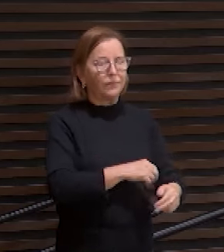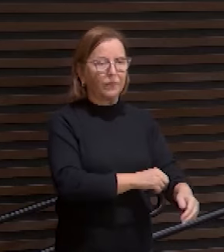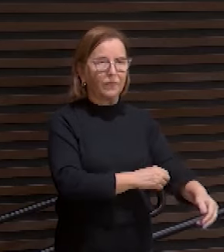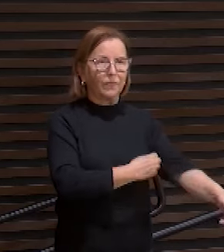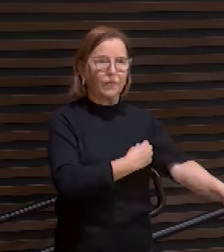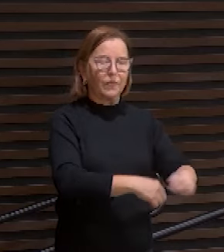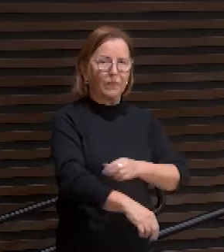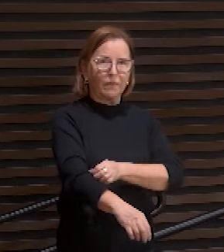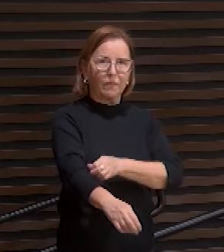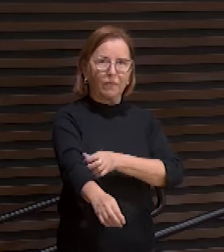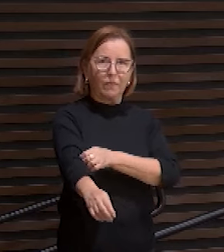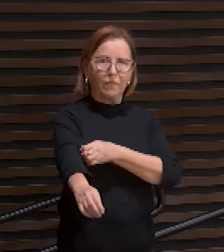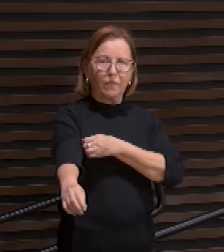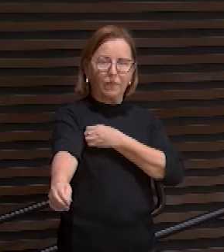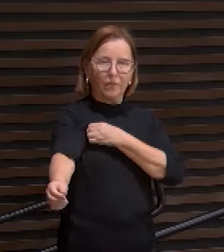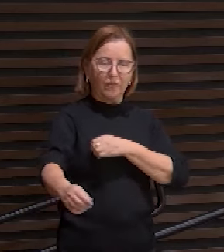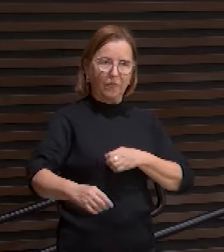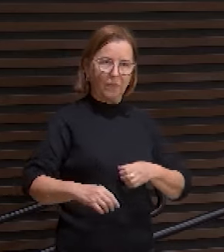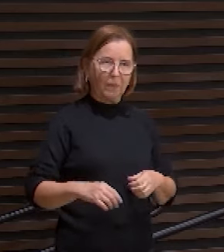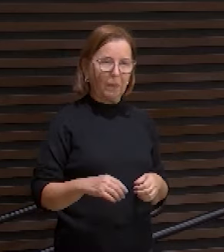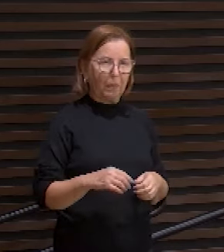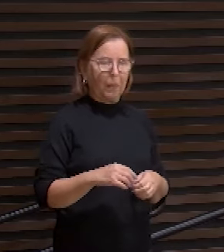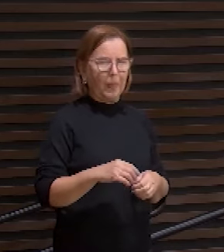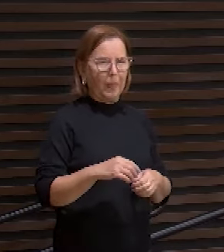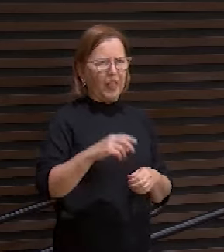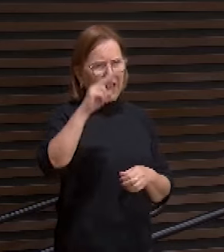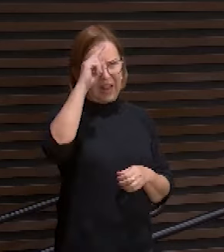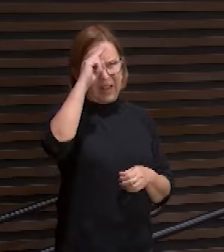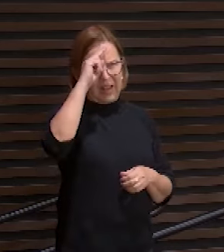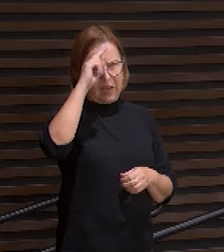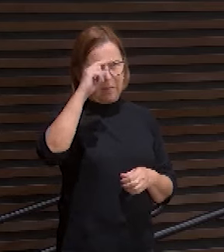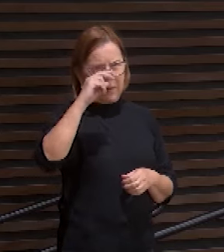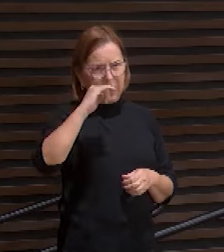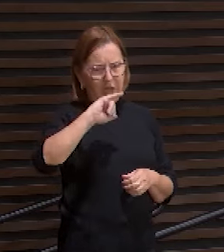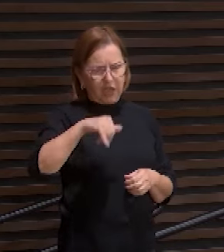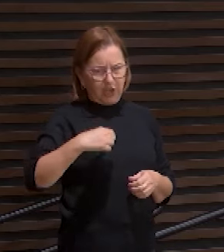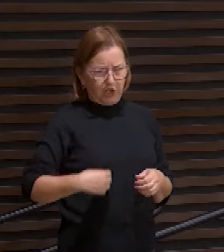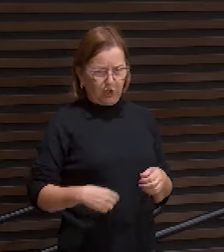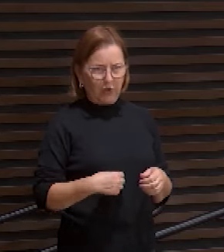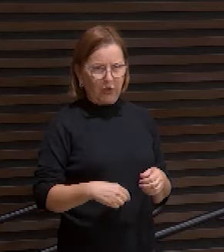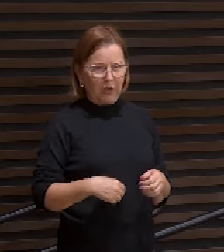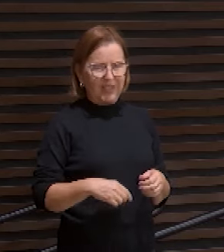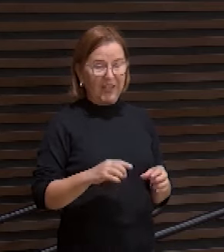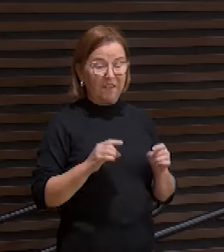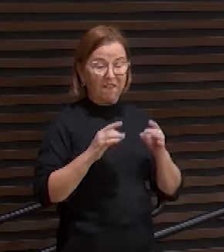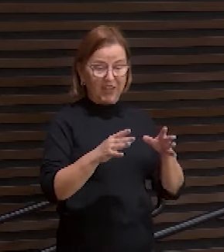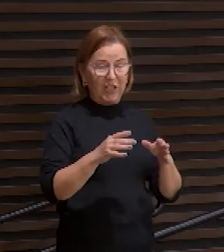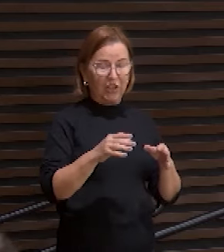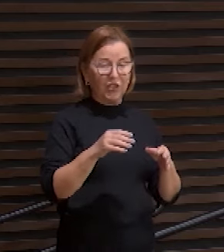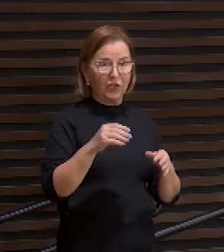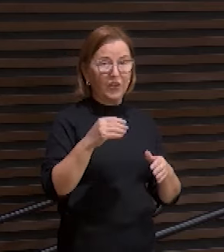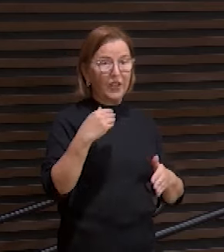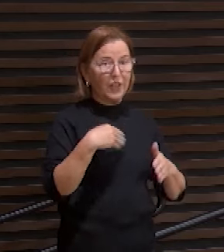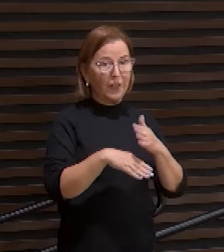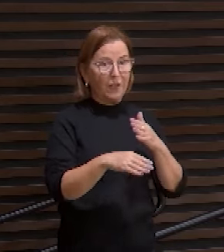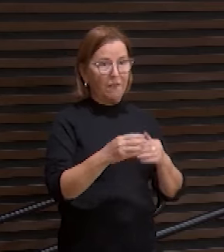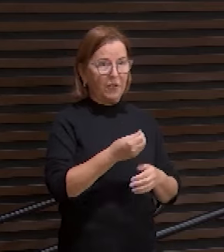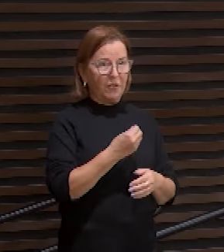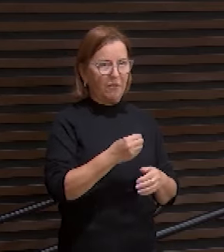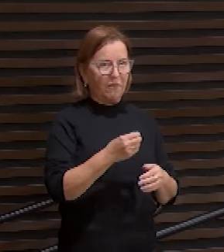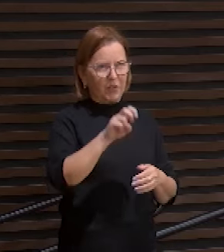José foi vendido pelos seus irmãos e foi lá para o Egito no final os irmãos eles se encontram com os irmãos e dizem assim vós